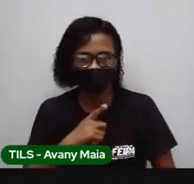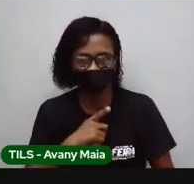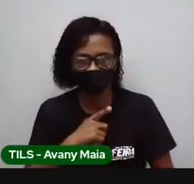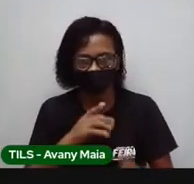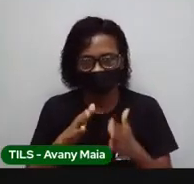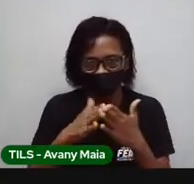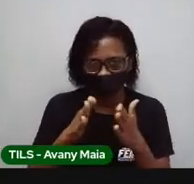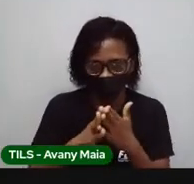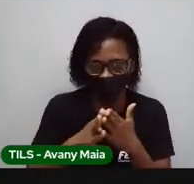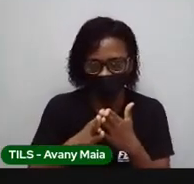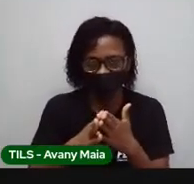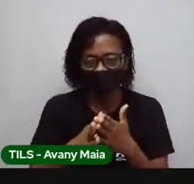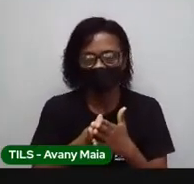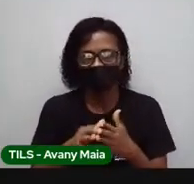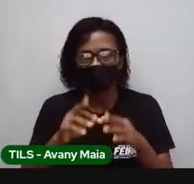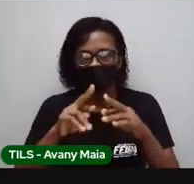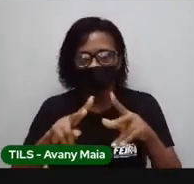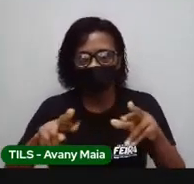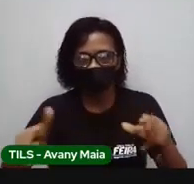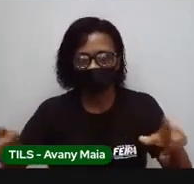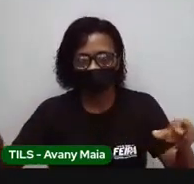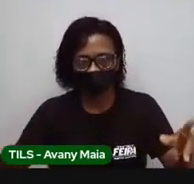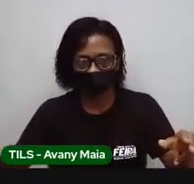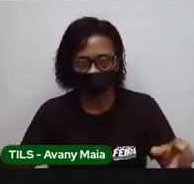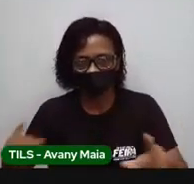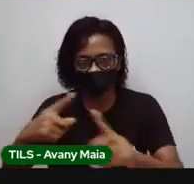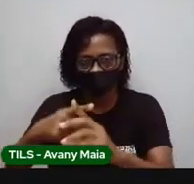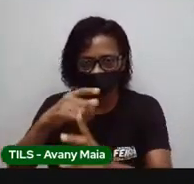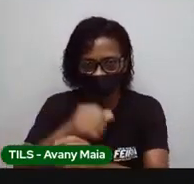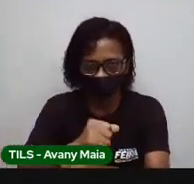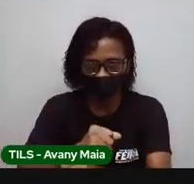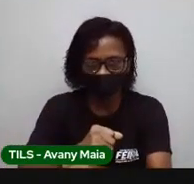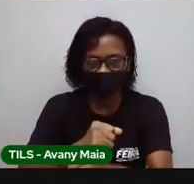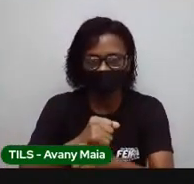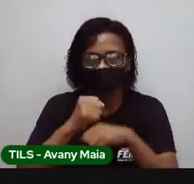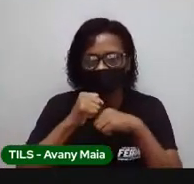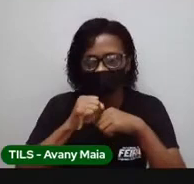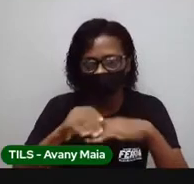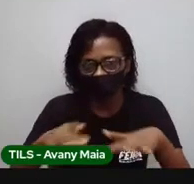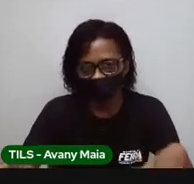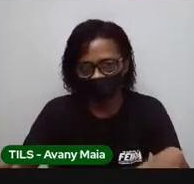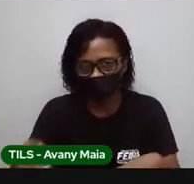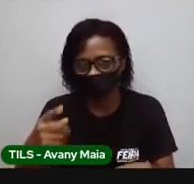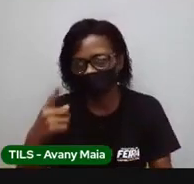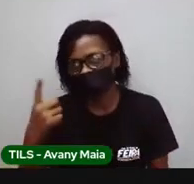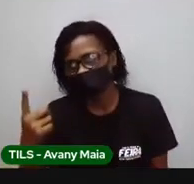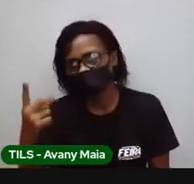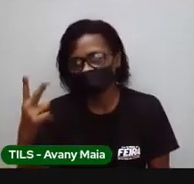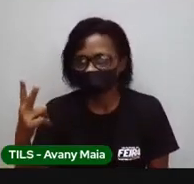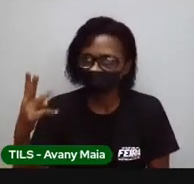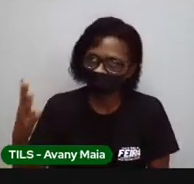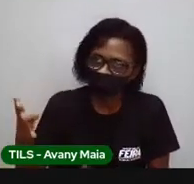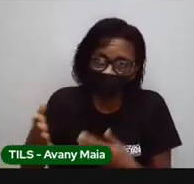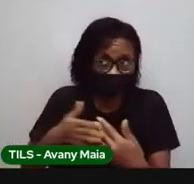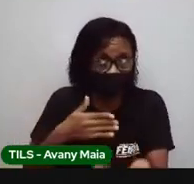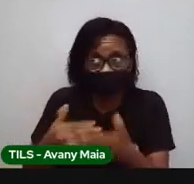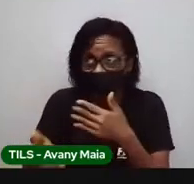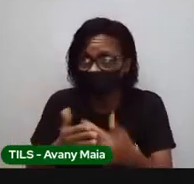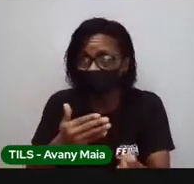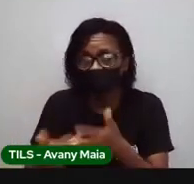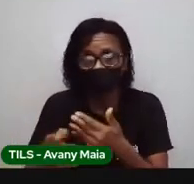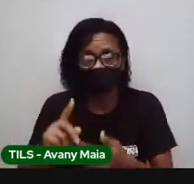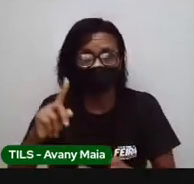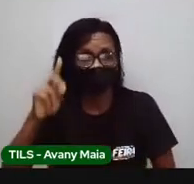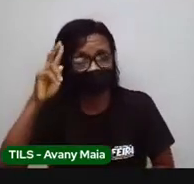pode calcular esse consumo de energia. Então, calcula o consumo de energia de alguns desses elétrons domésticos da sua casa.